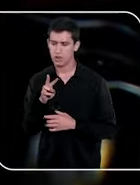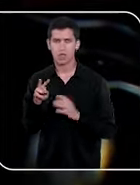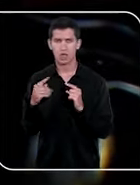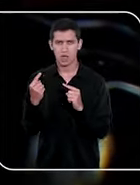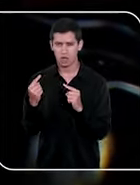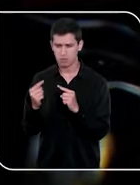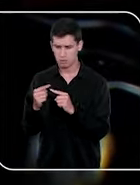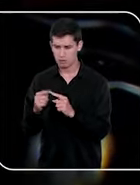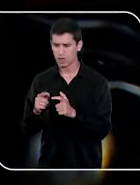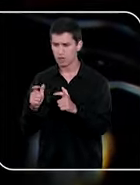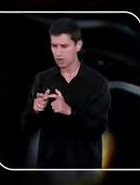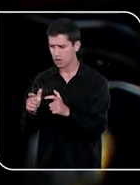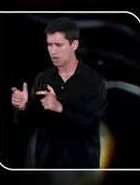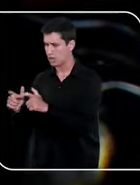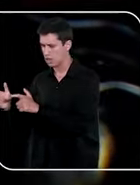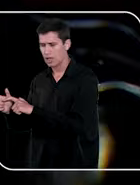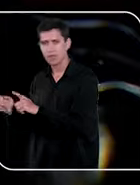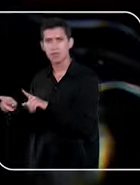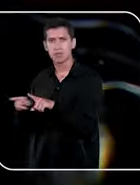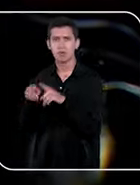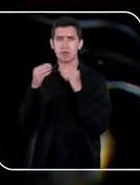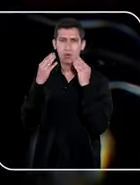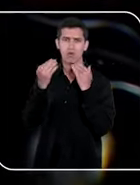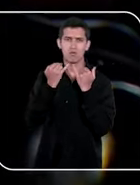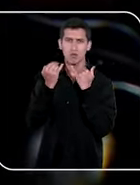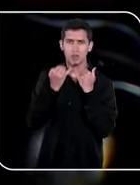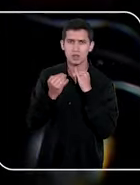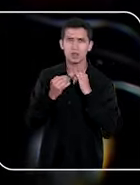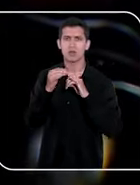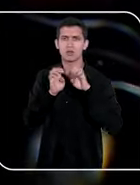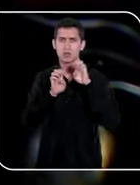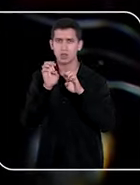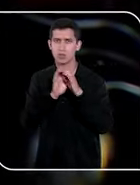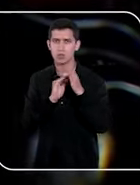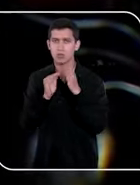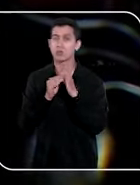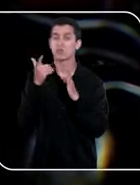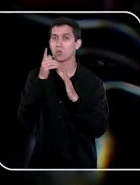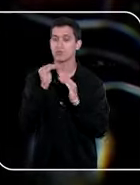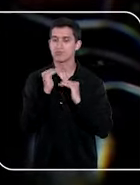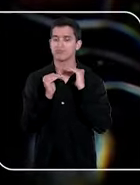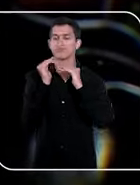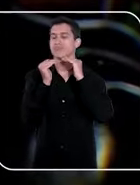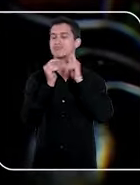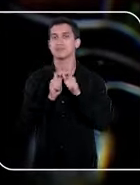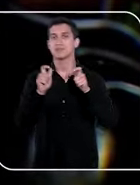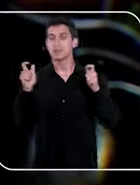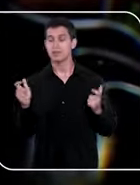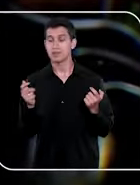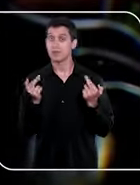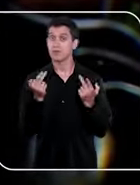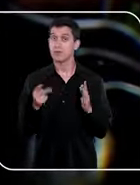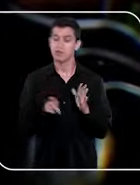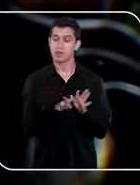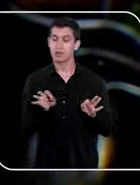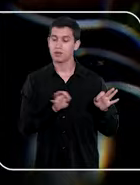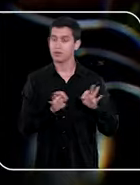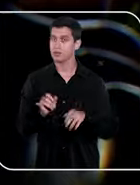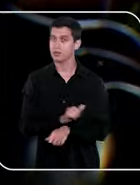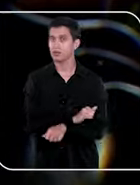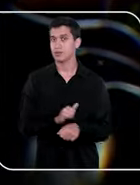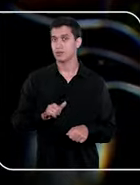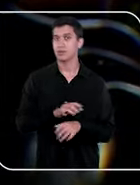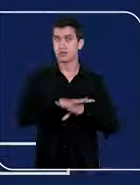de indicadores para si, como unidade, criou um engajamento maior com o planejamento